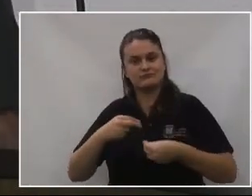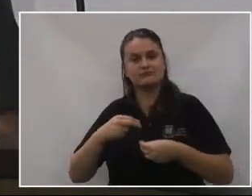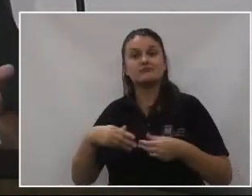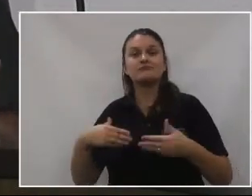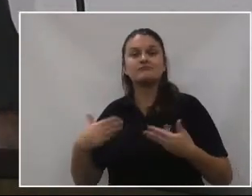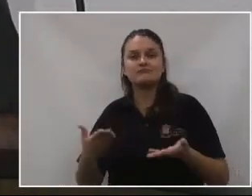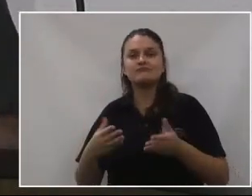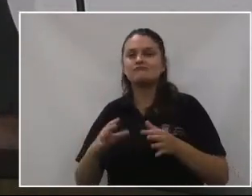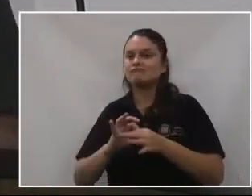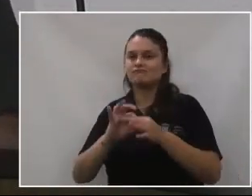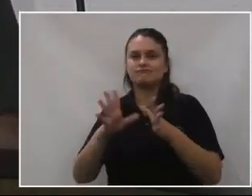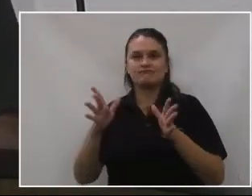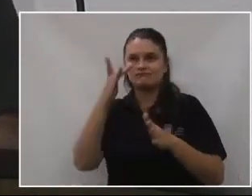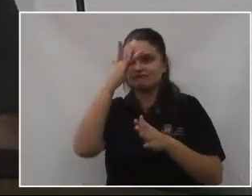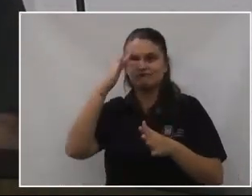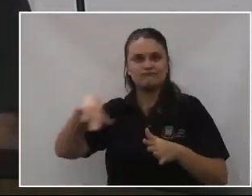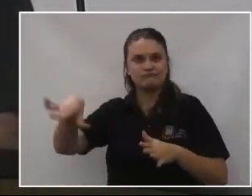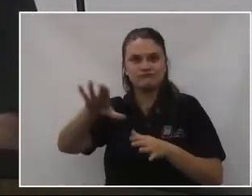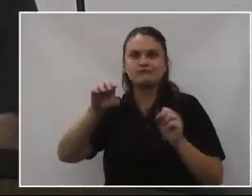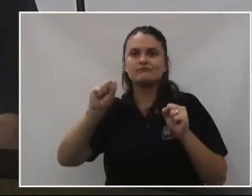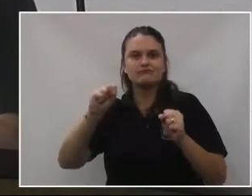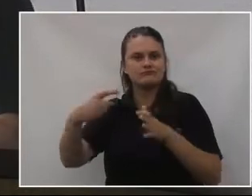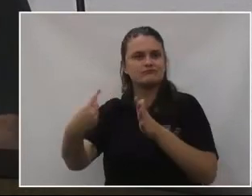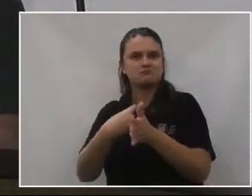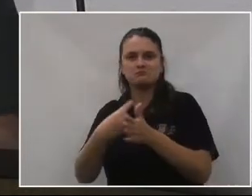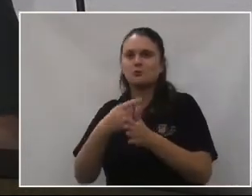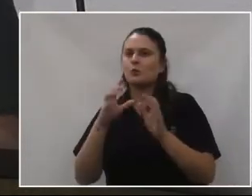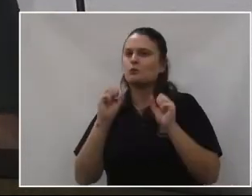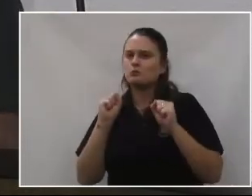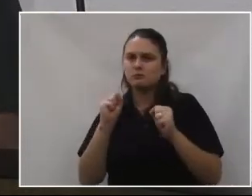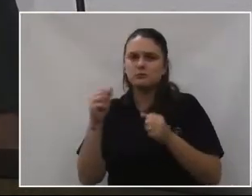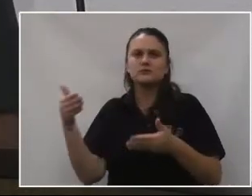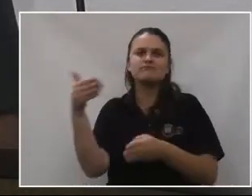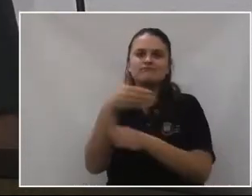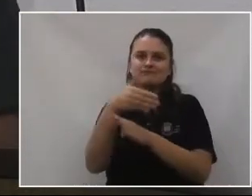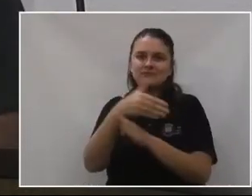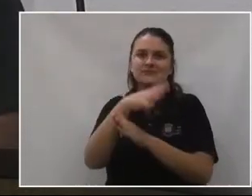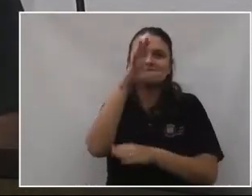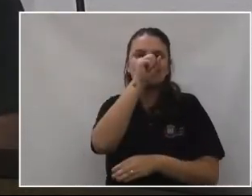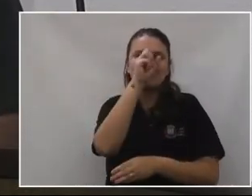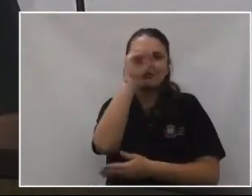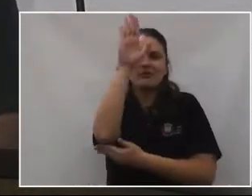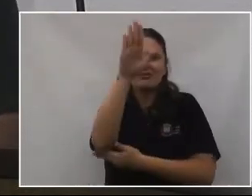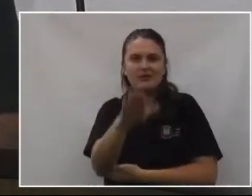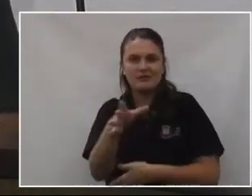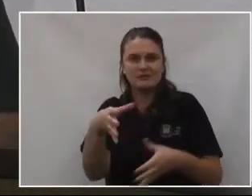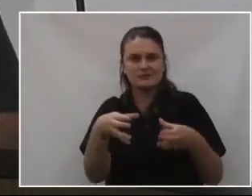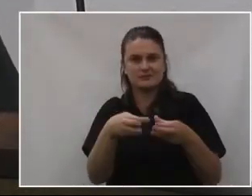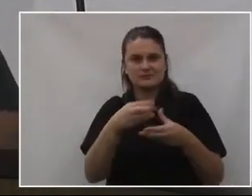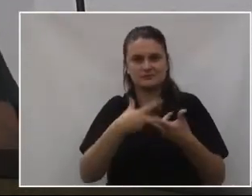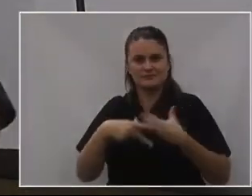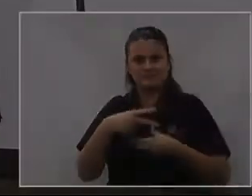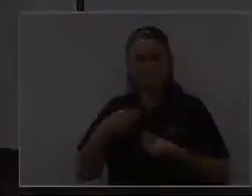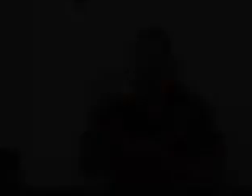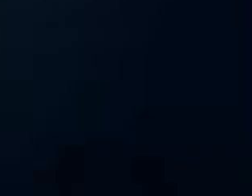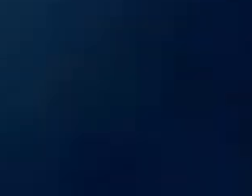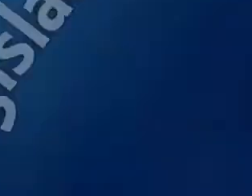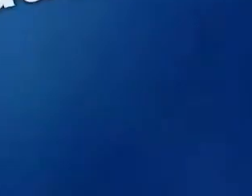coloca à disposição de todos, e todos são bem-vindos aos sábados à tarde, lá no Grupo Escoteiro Iguaçu. Muito obrigado.